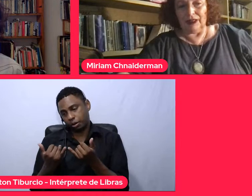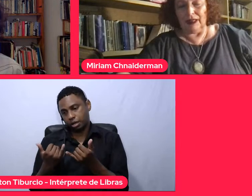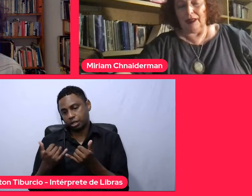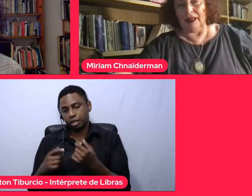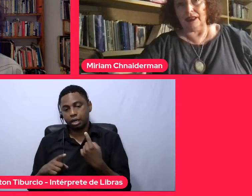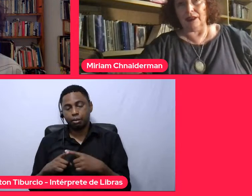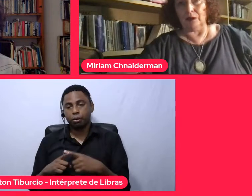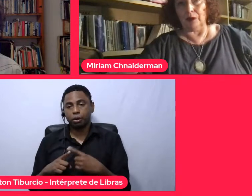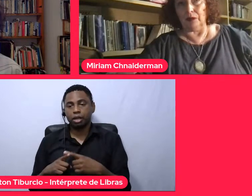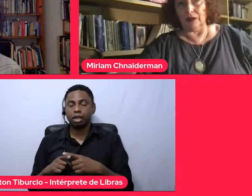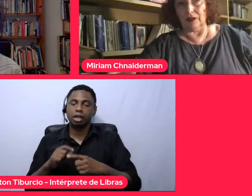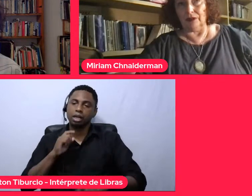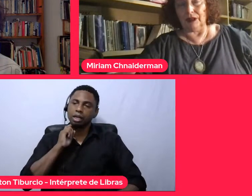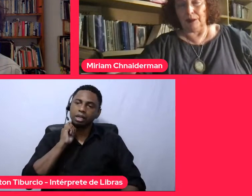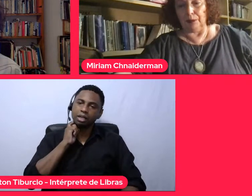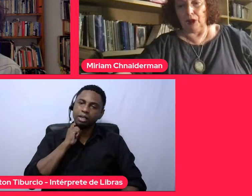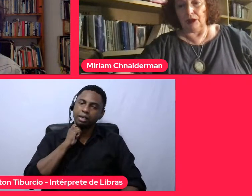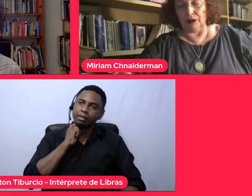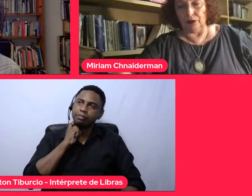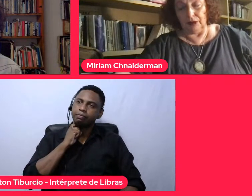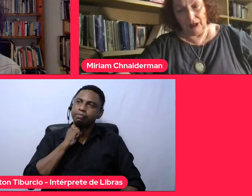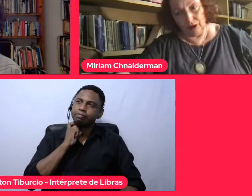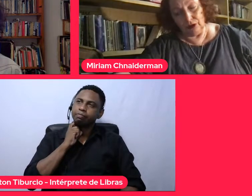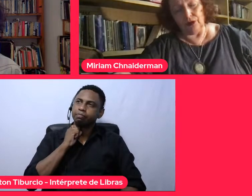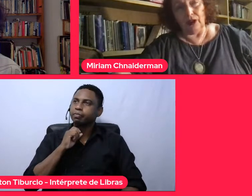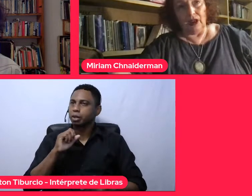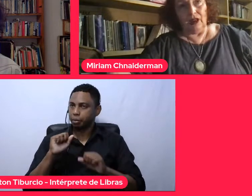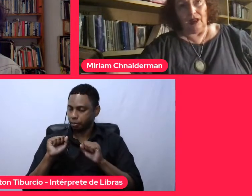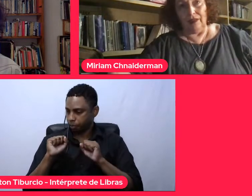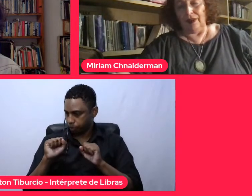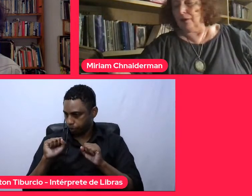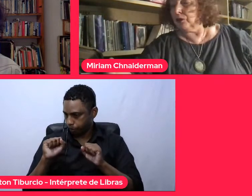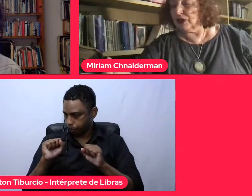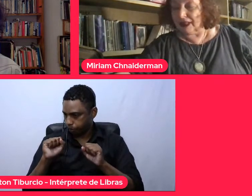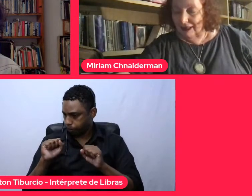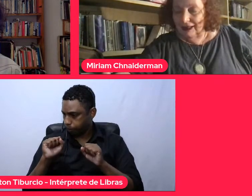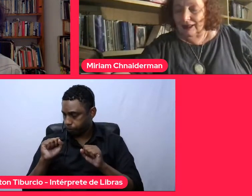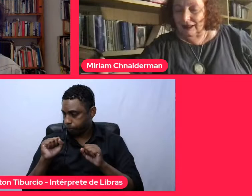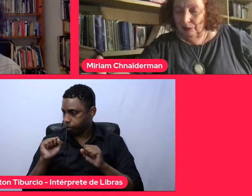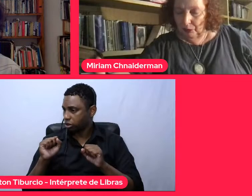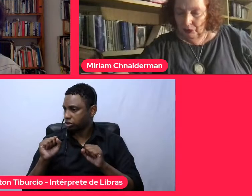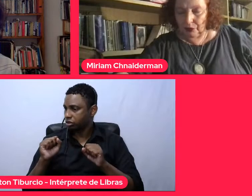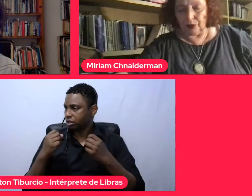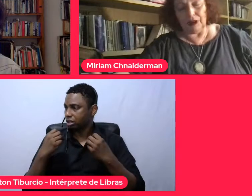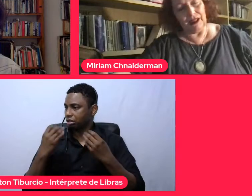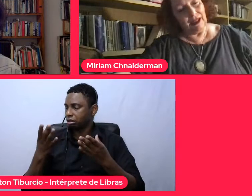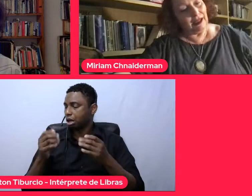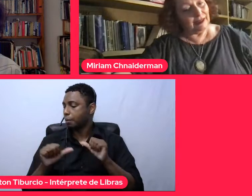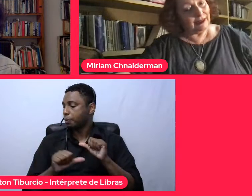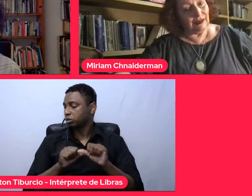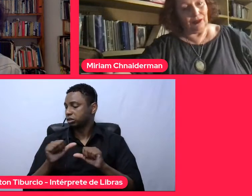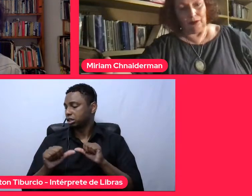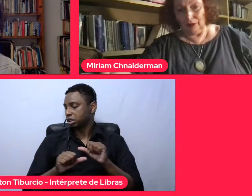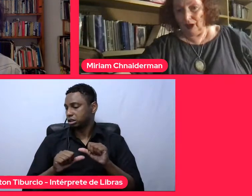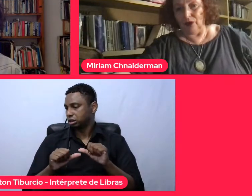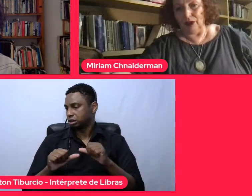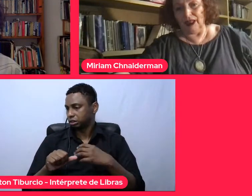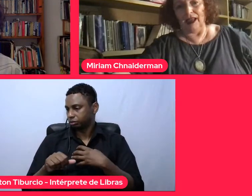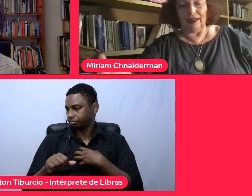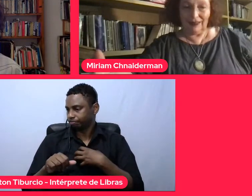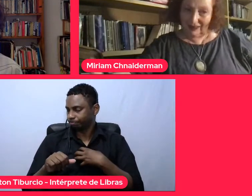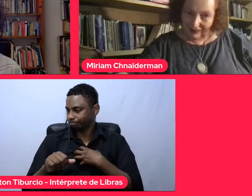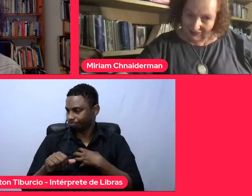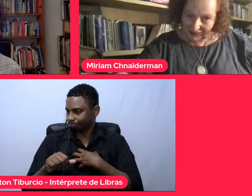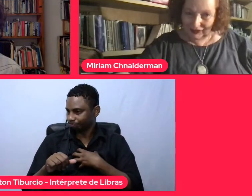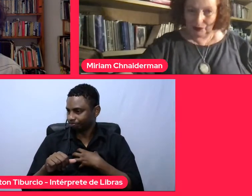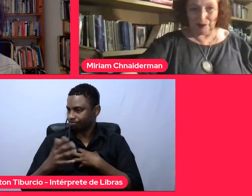Porque você pode, com isso, levar mudanças de postura em relação ao